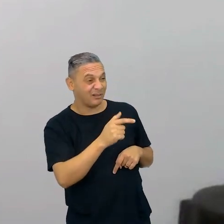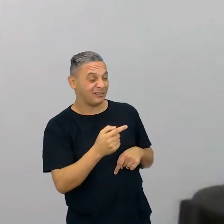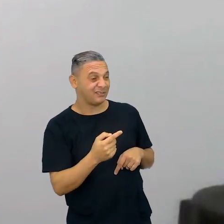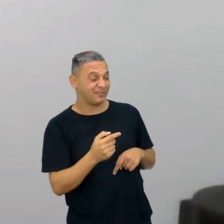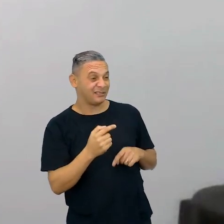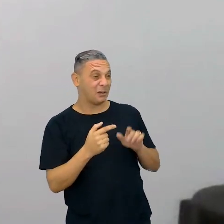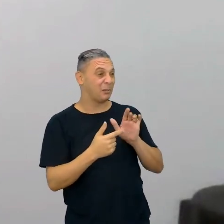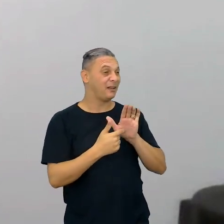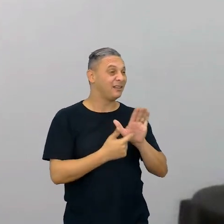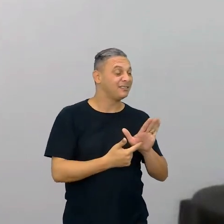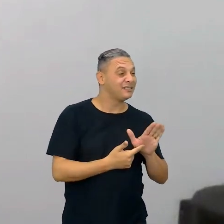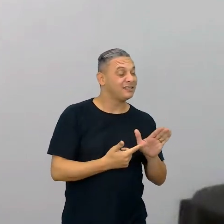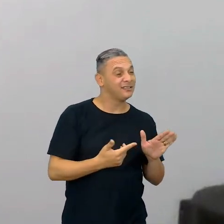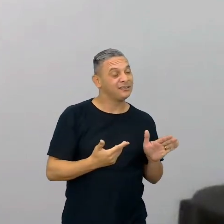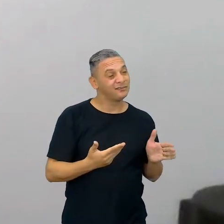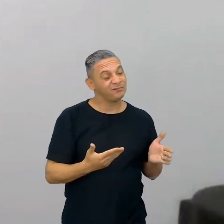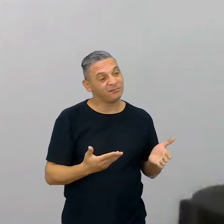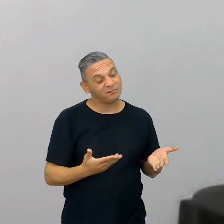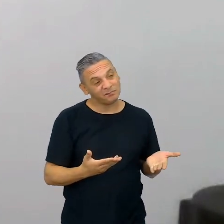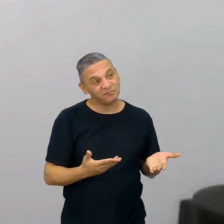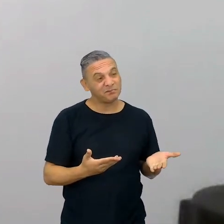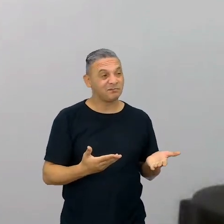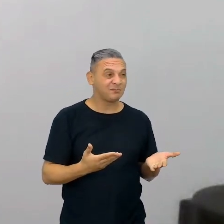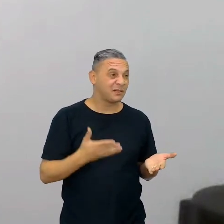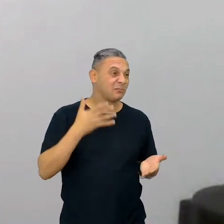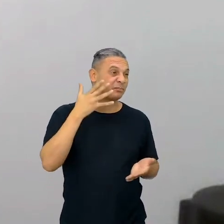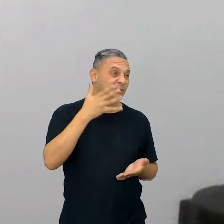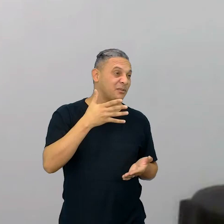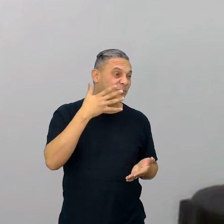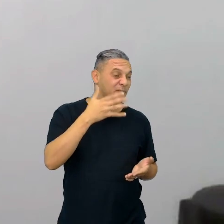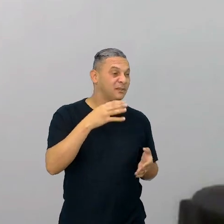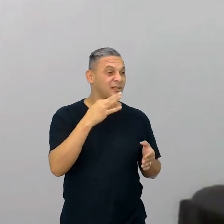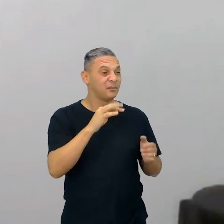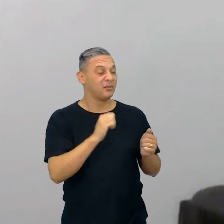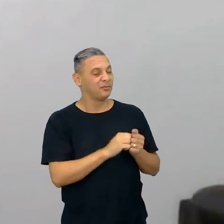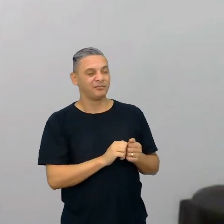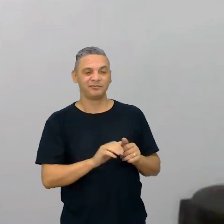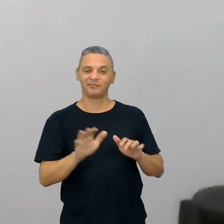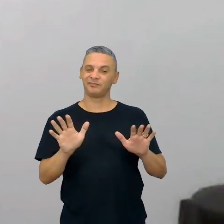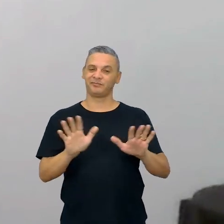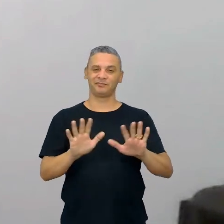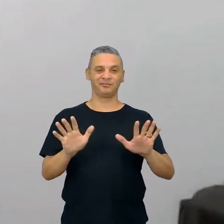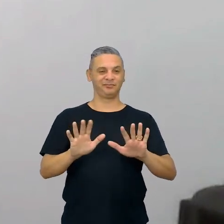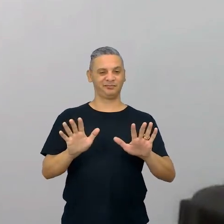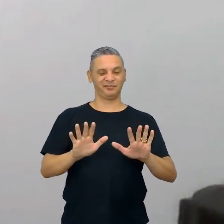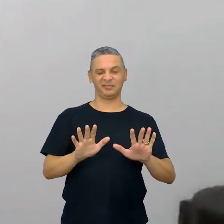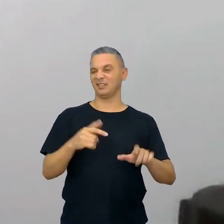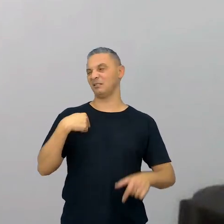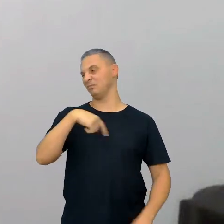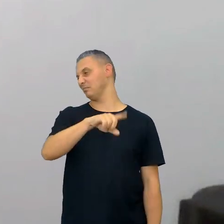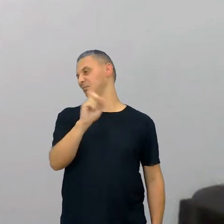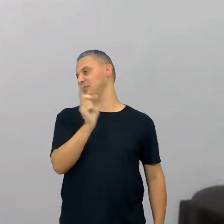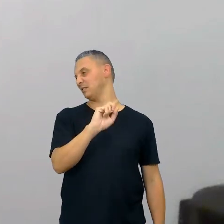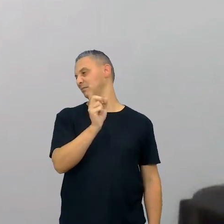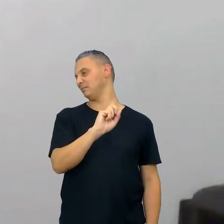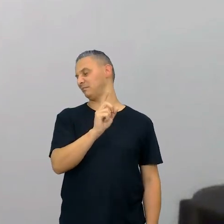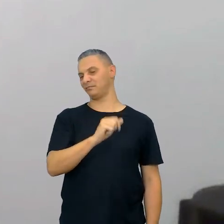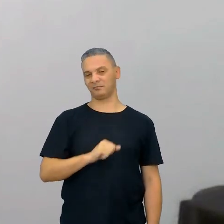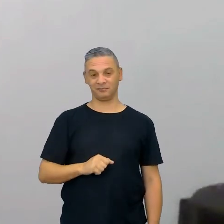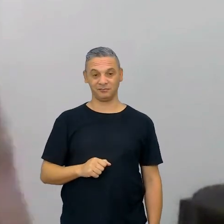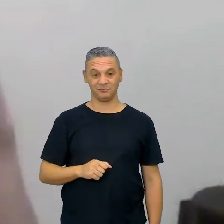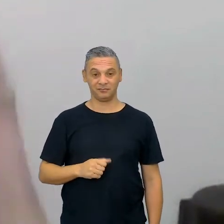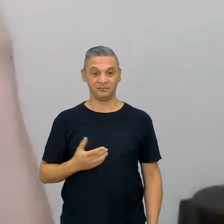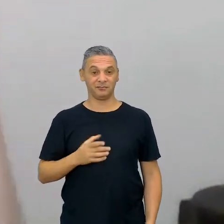apresentação para desenvolver alguma coisa, não, eu não preciso perder,